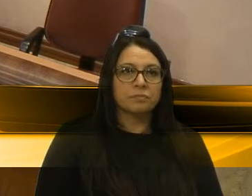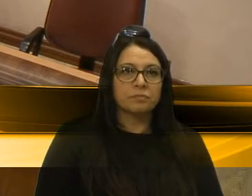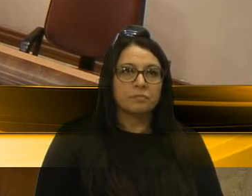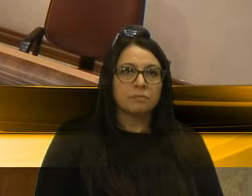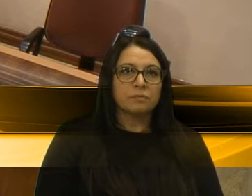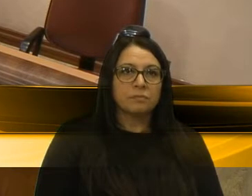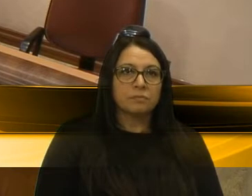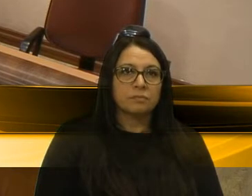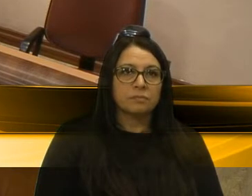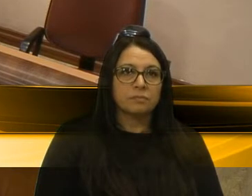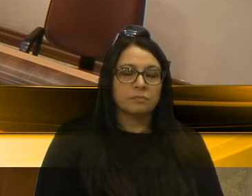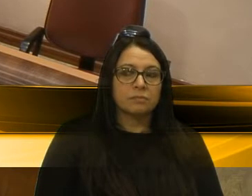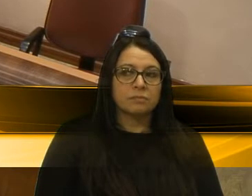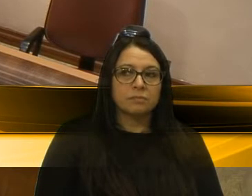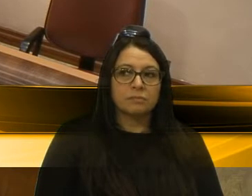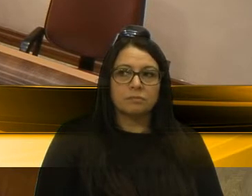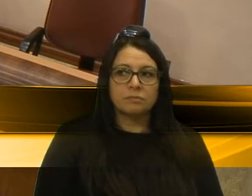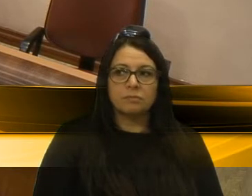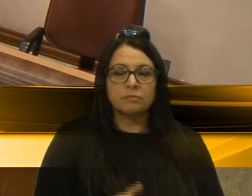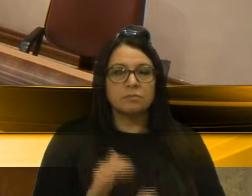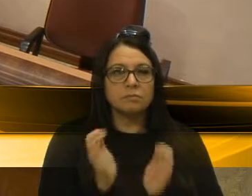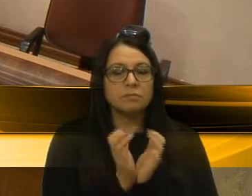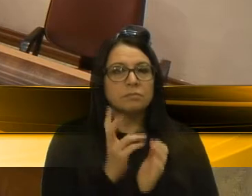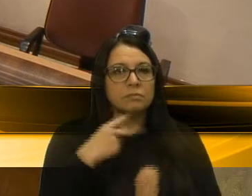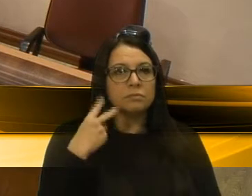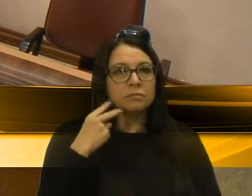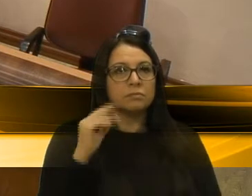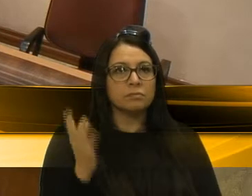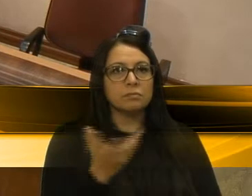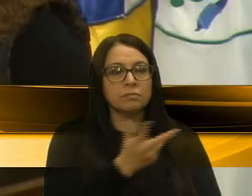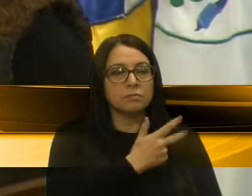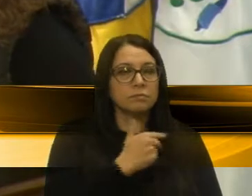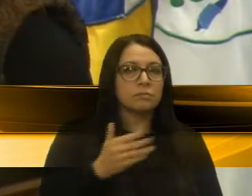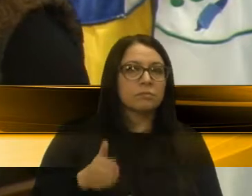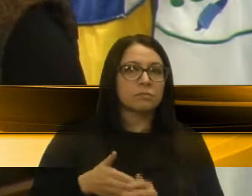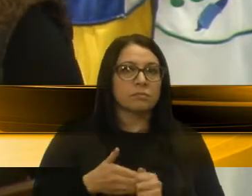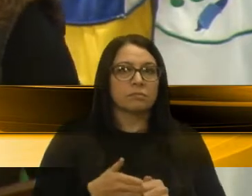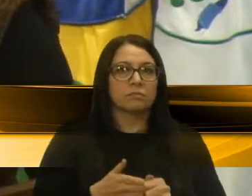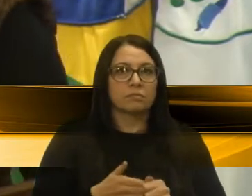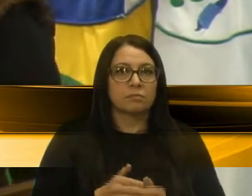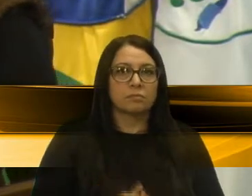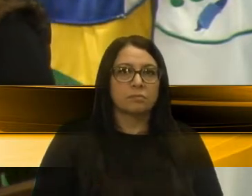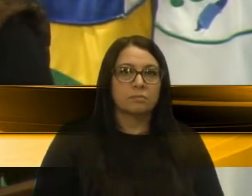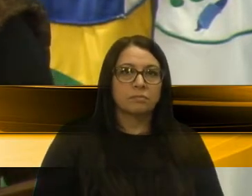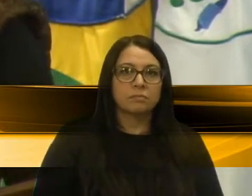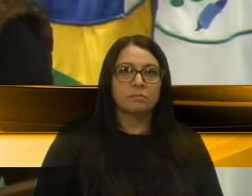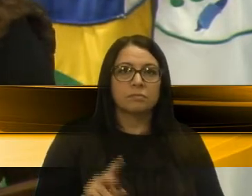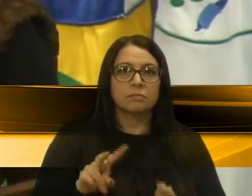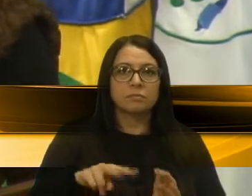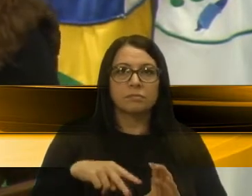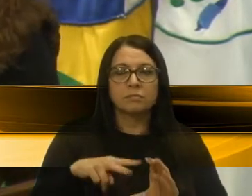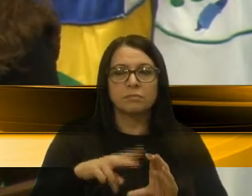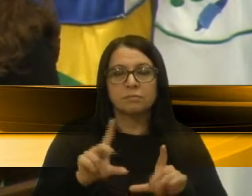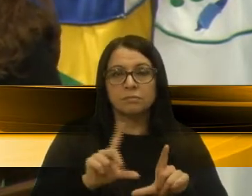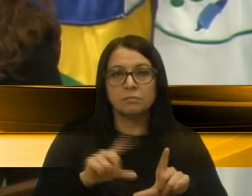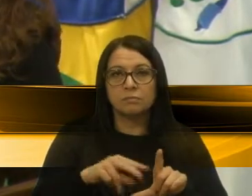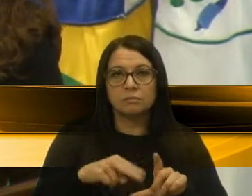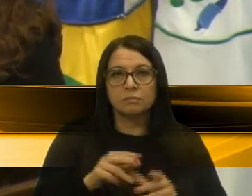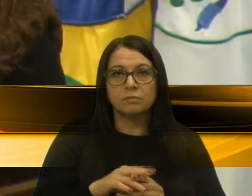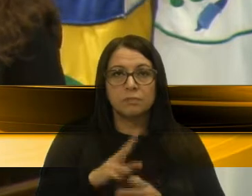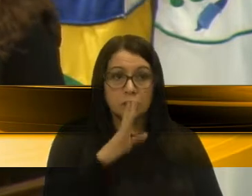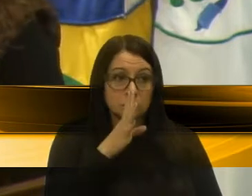demais colegas vereadores, a todos que nos acompanham através da TV Câmara e que também nos